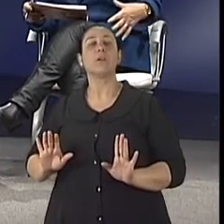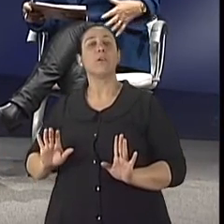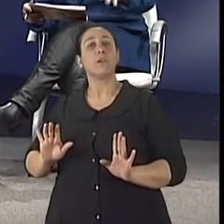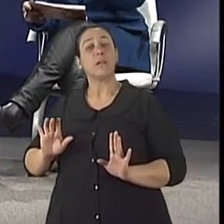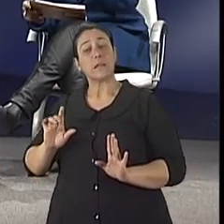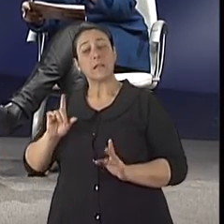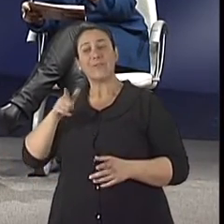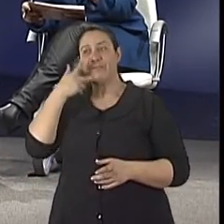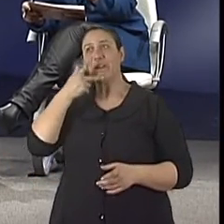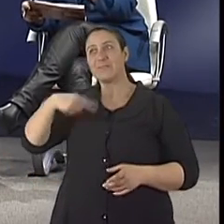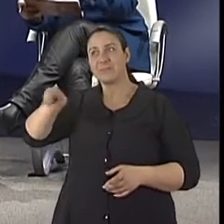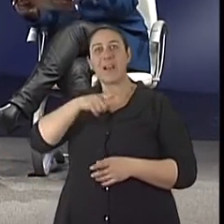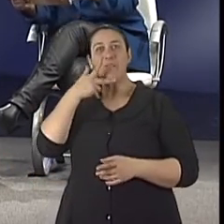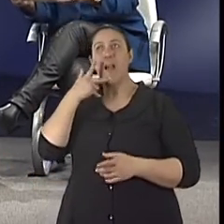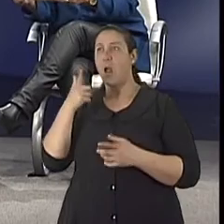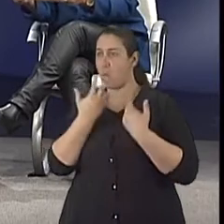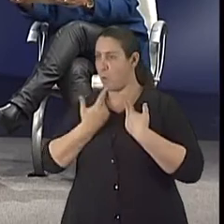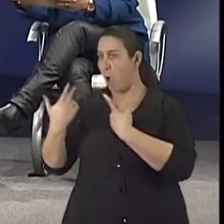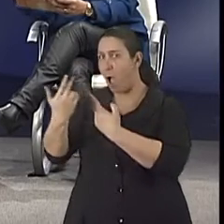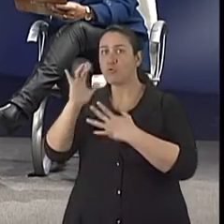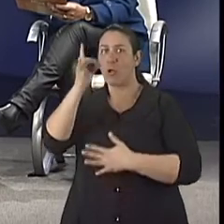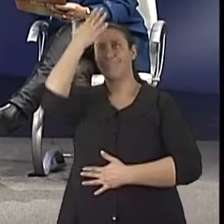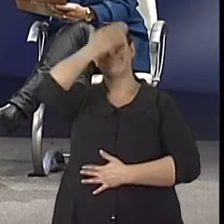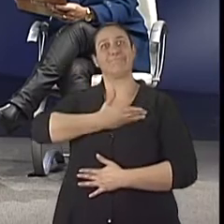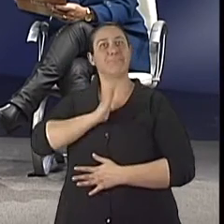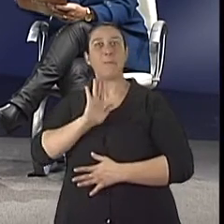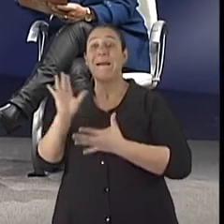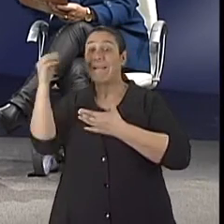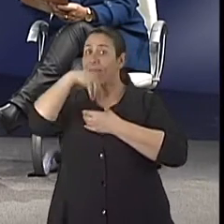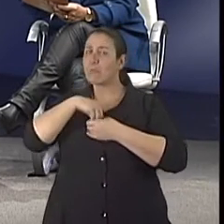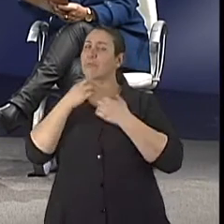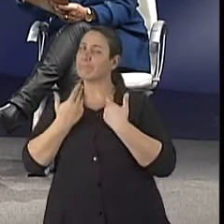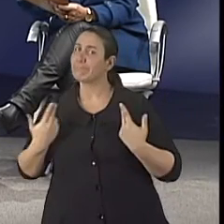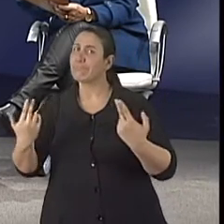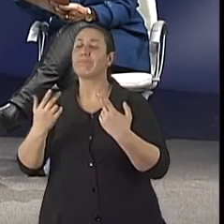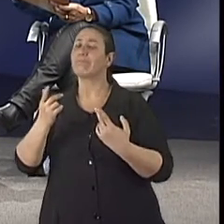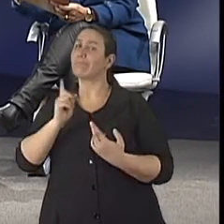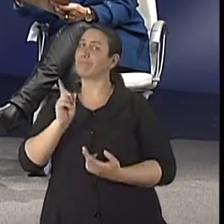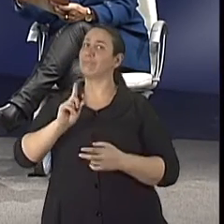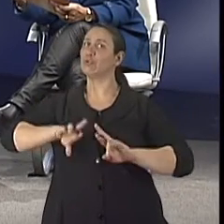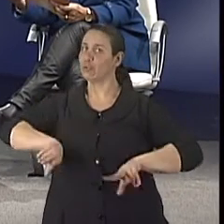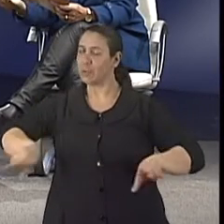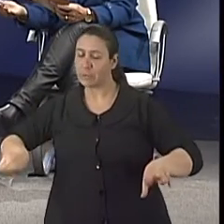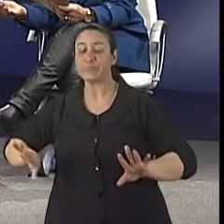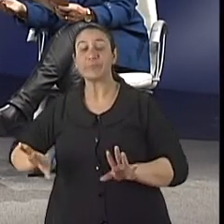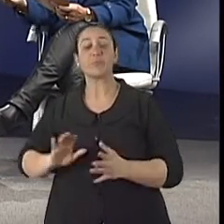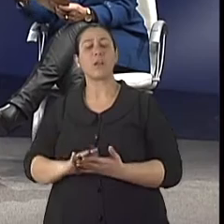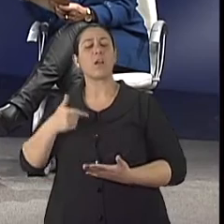também, gente. A gente só é semelhante. Essa mistura dessa ingestão de medicamentos